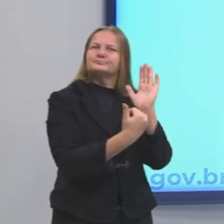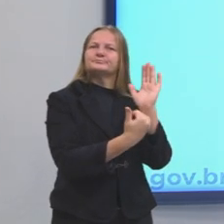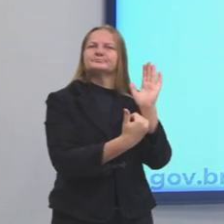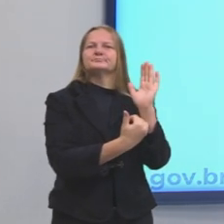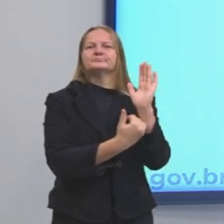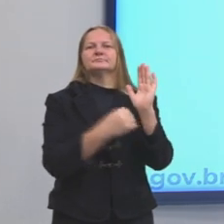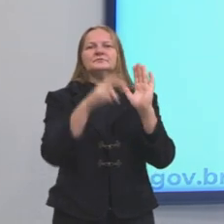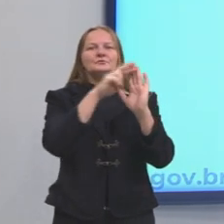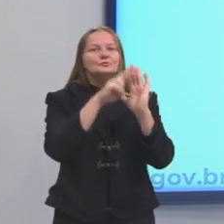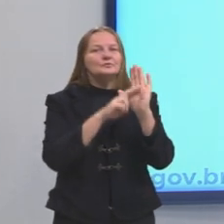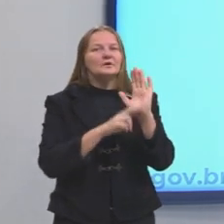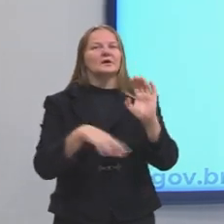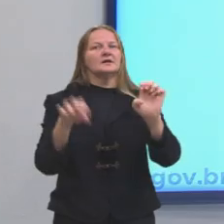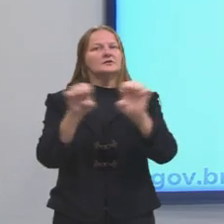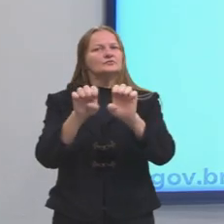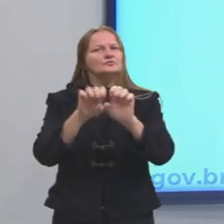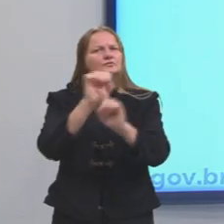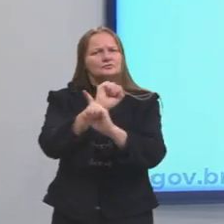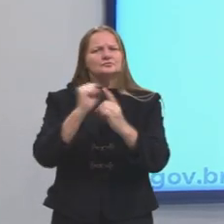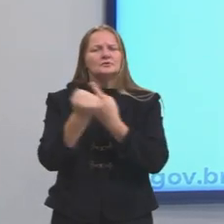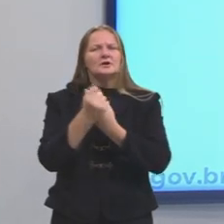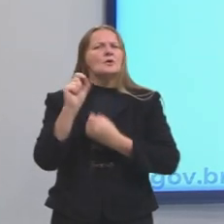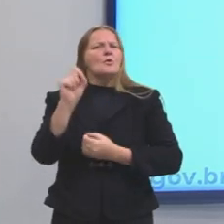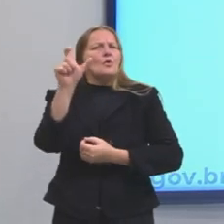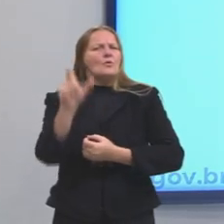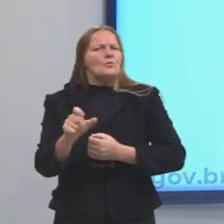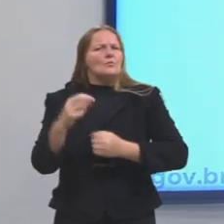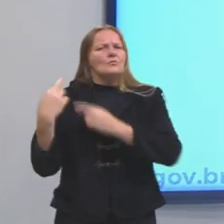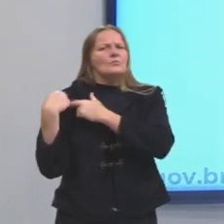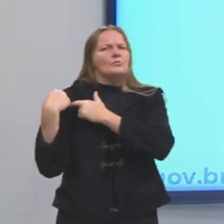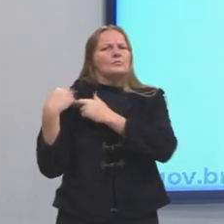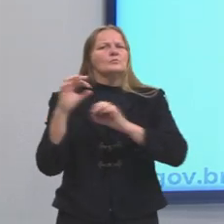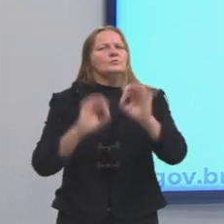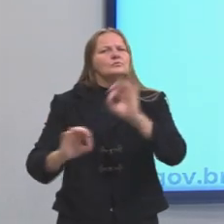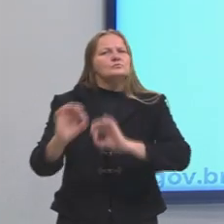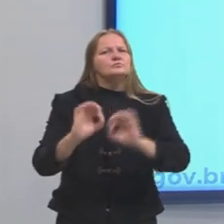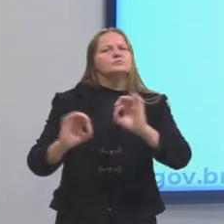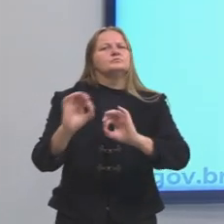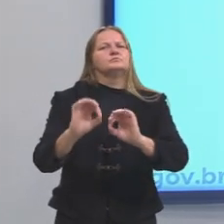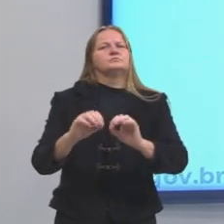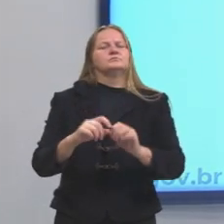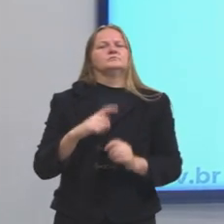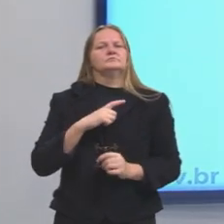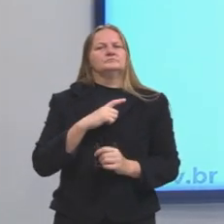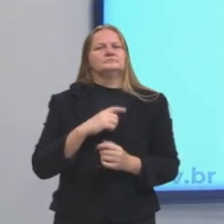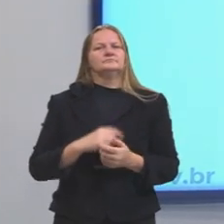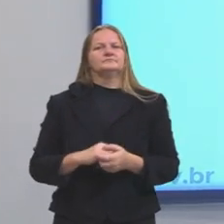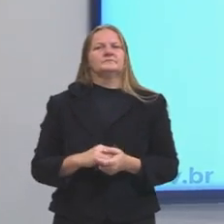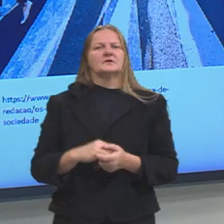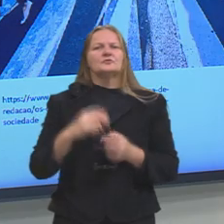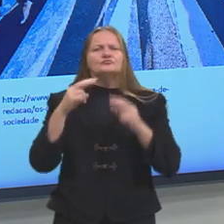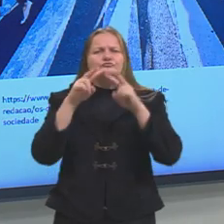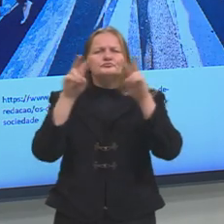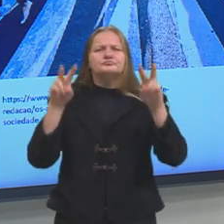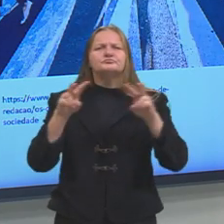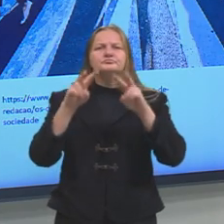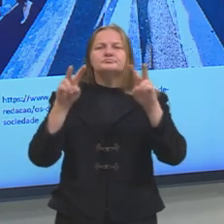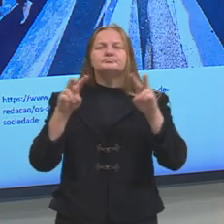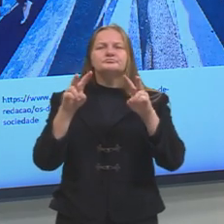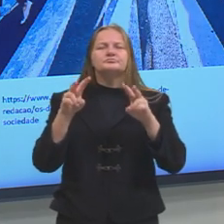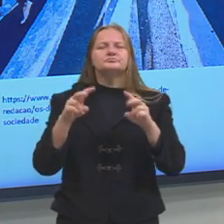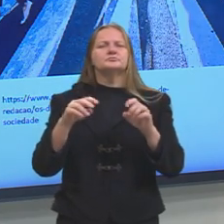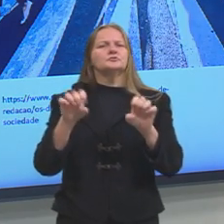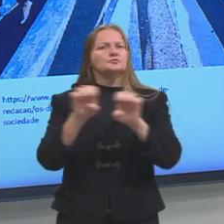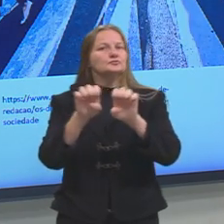estrutura, quem que constrói? Existe uma mão invisível que constrói essa